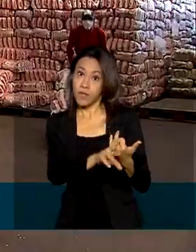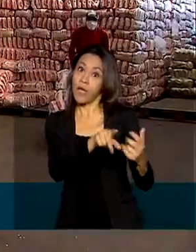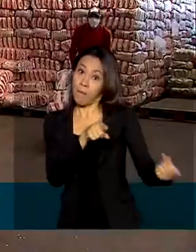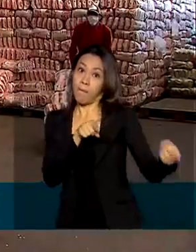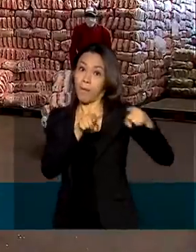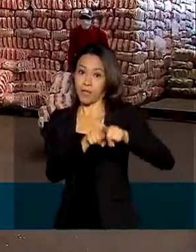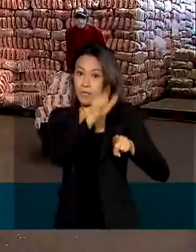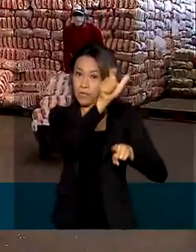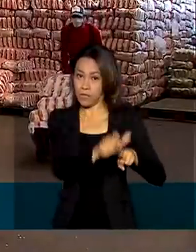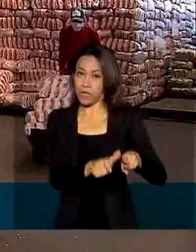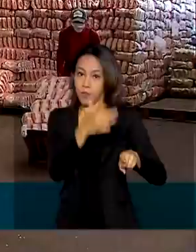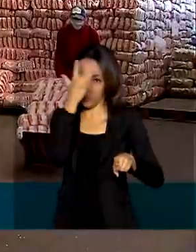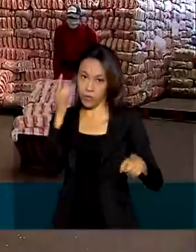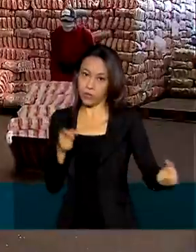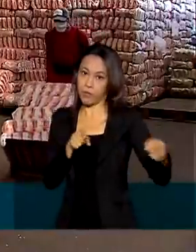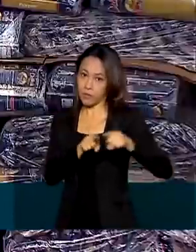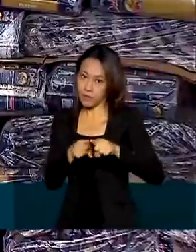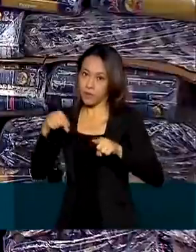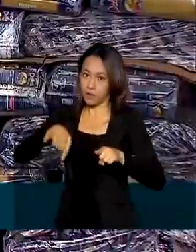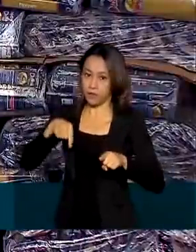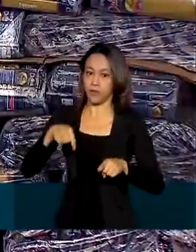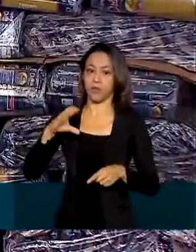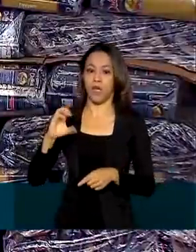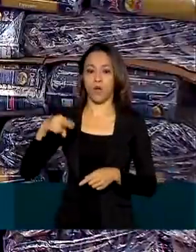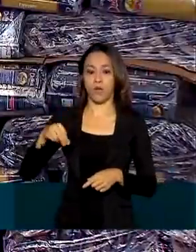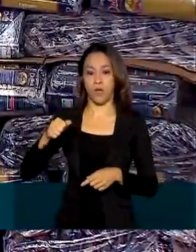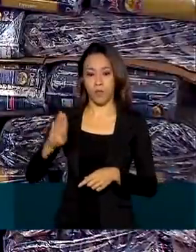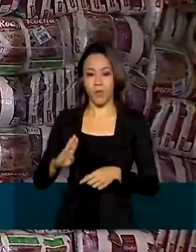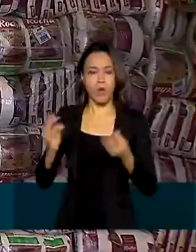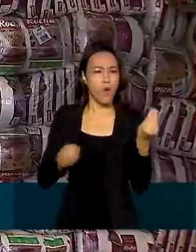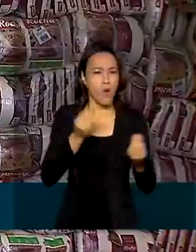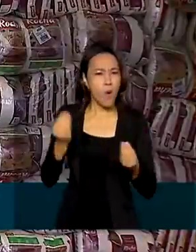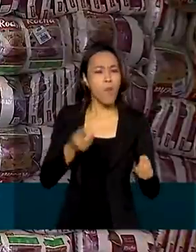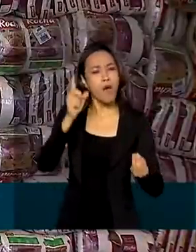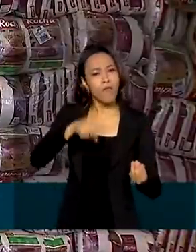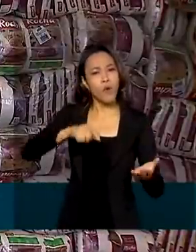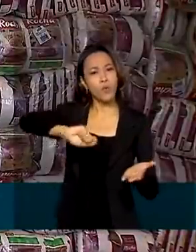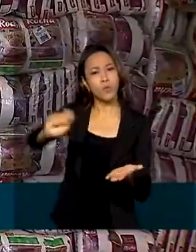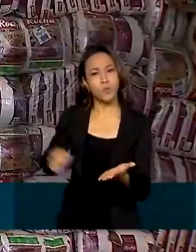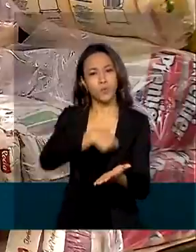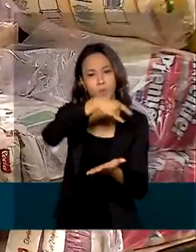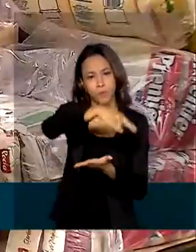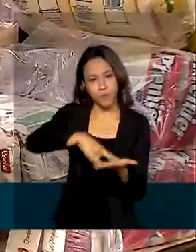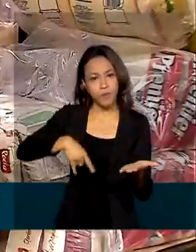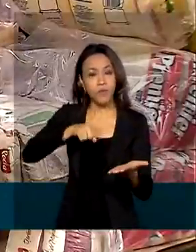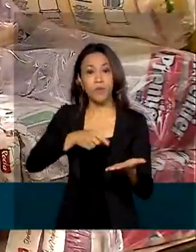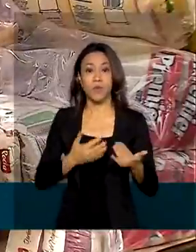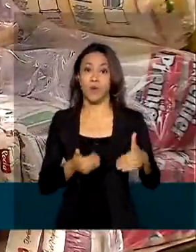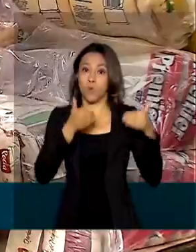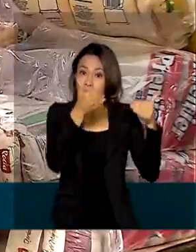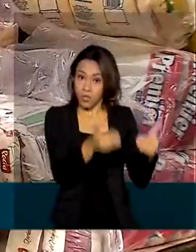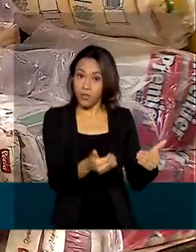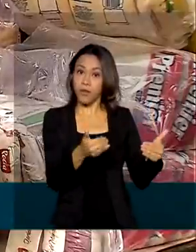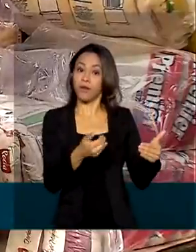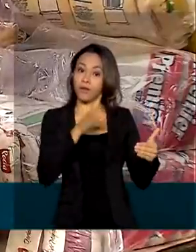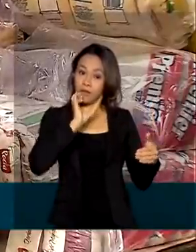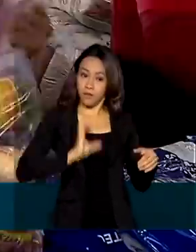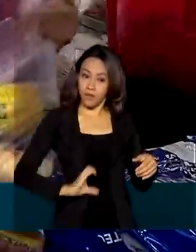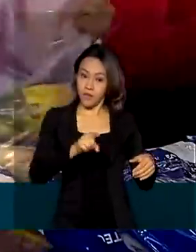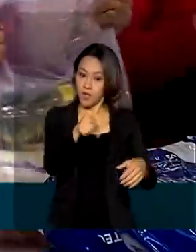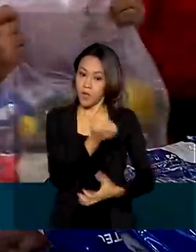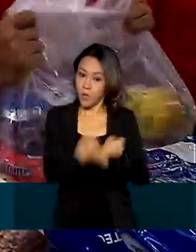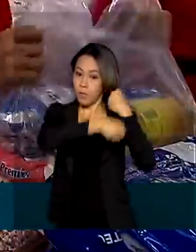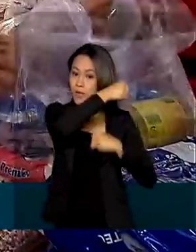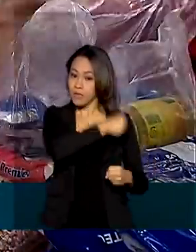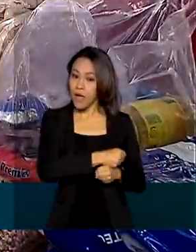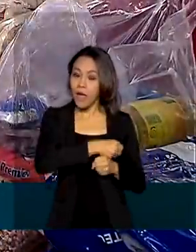Os alimentos foram adquiridos por meio de um convênio firmado com o Ministério da Cidadania. No ano passado,